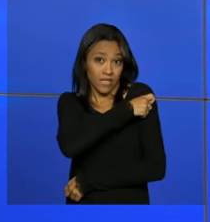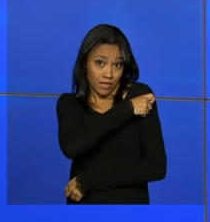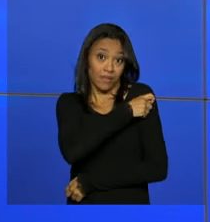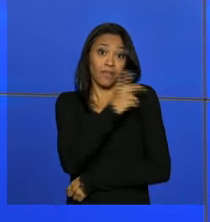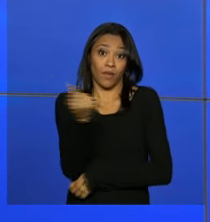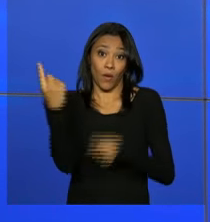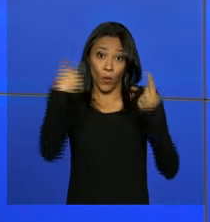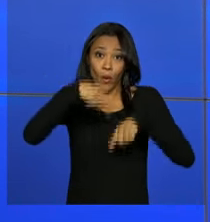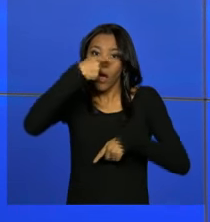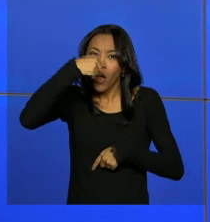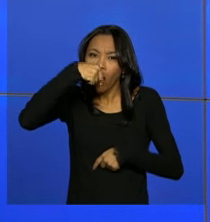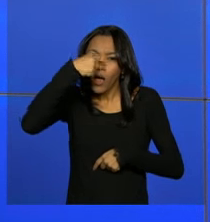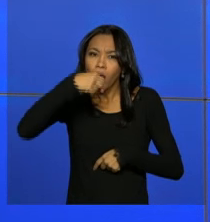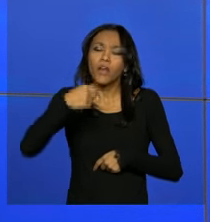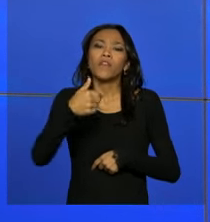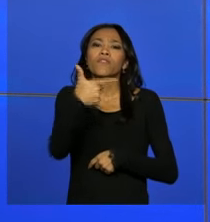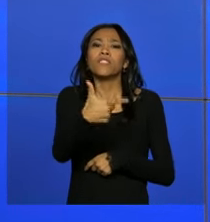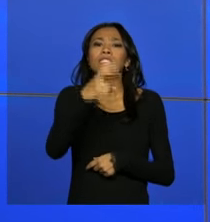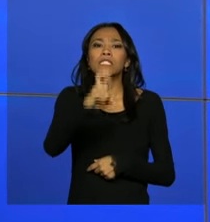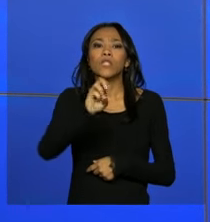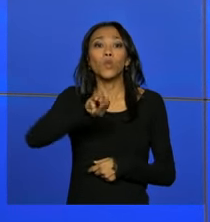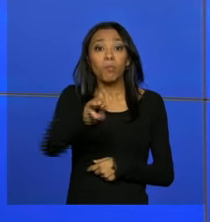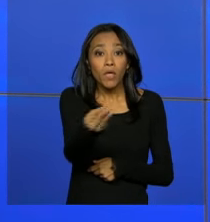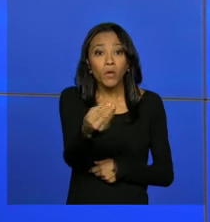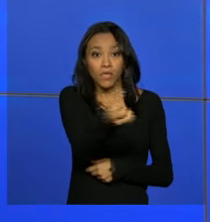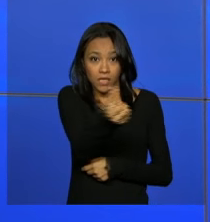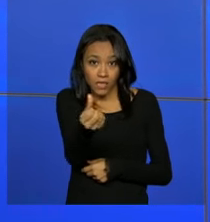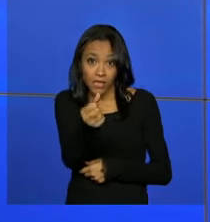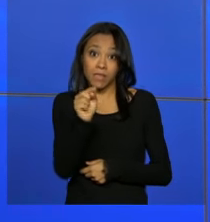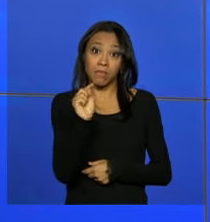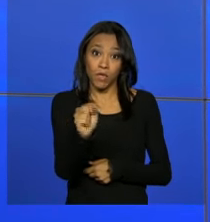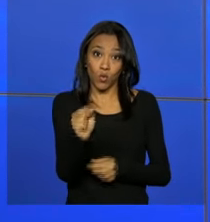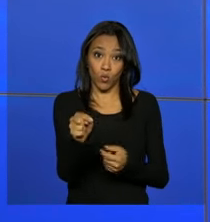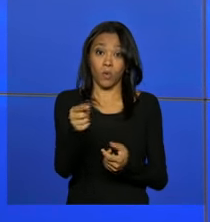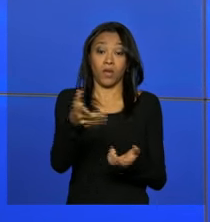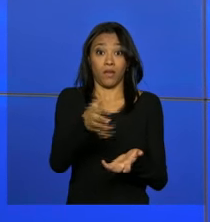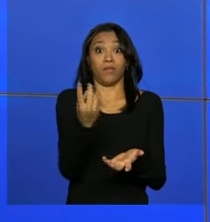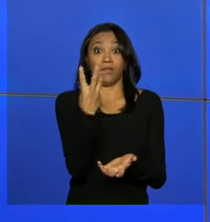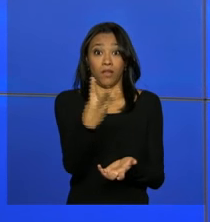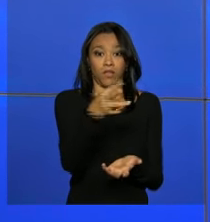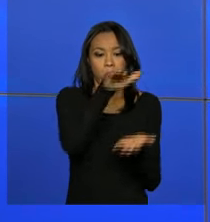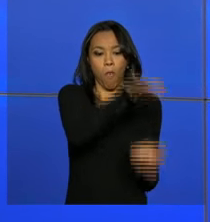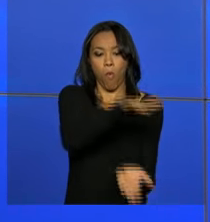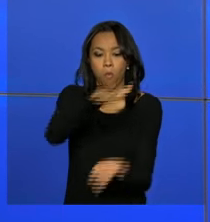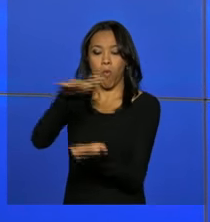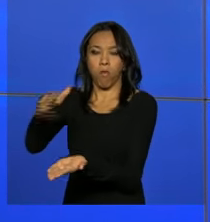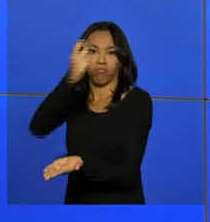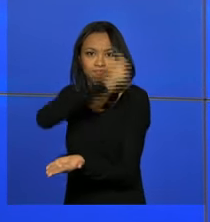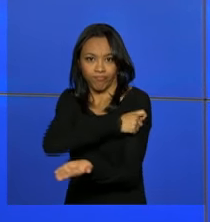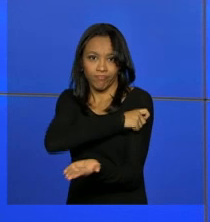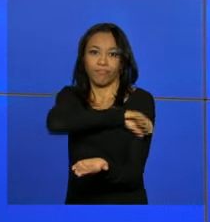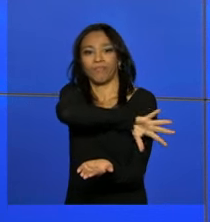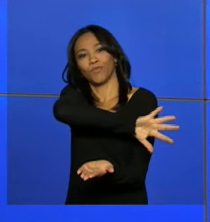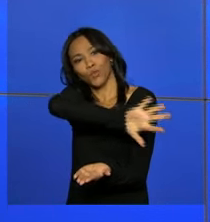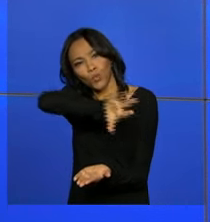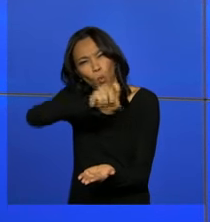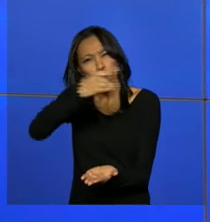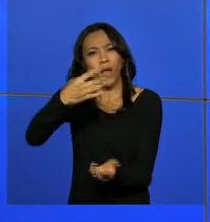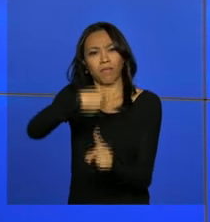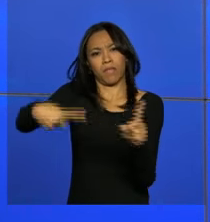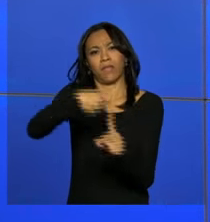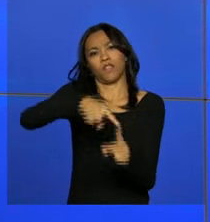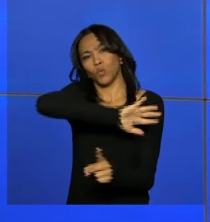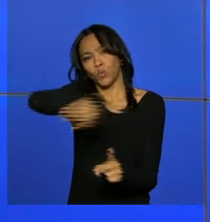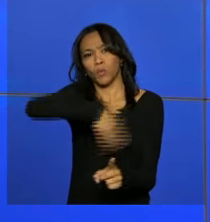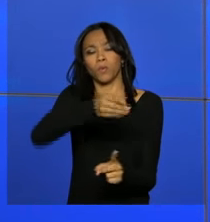Inicialmente serão distribuídas 25 milhões e 600 mil doses em três remessas, quase a metade do total previsto. A